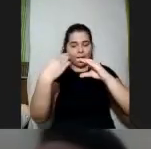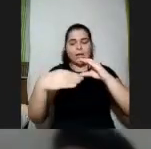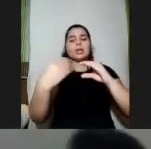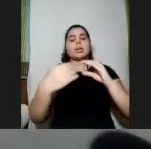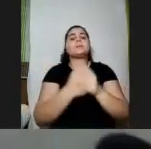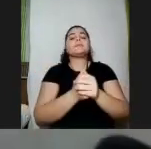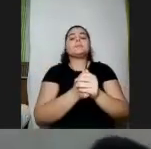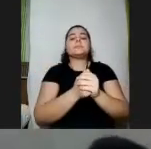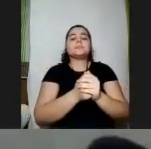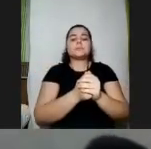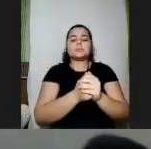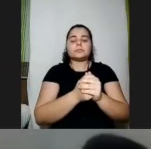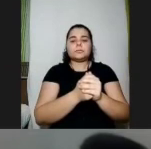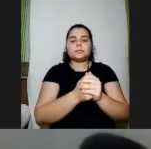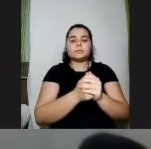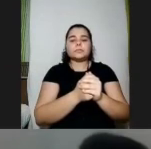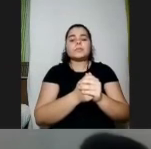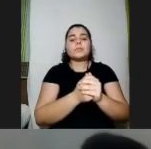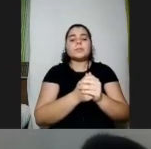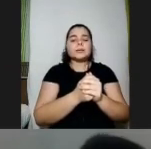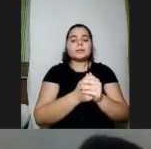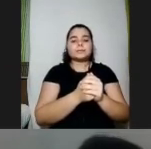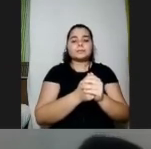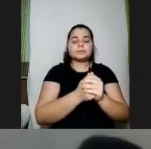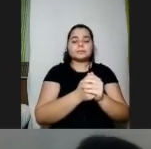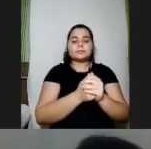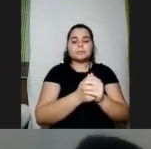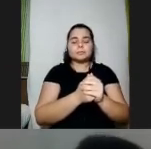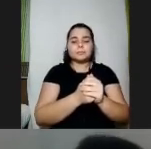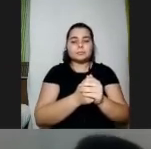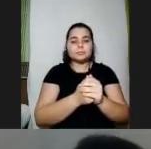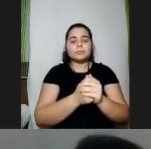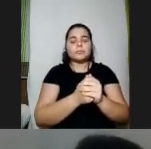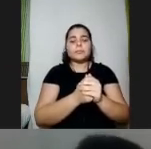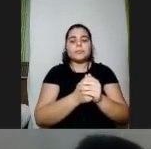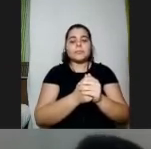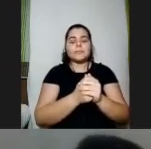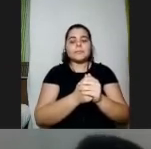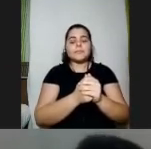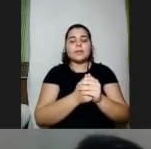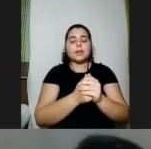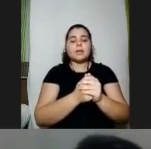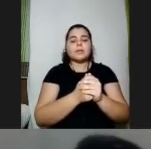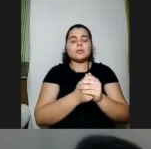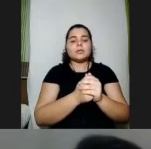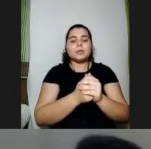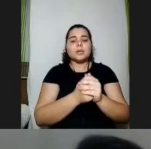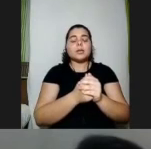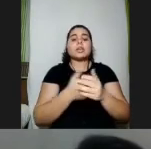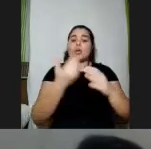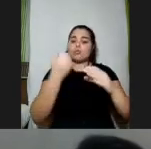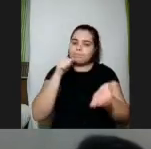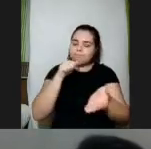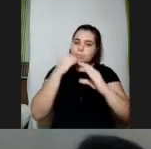.org.br mariantonia tudo junto arroba movimentodown tudo junto .org.br que a gente manda